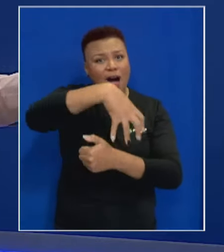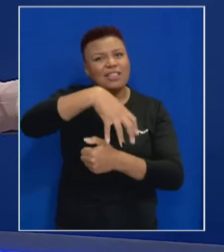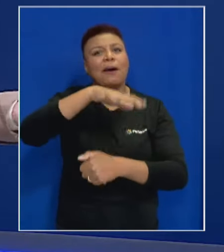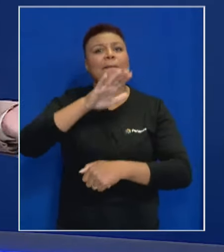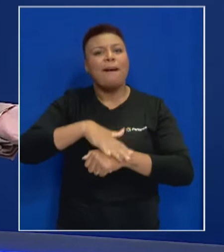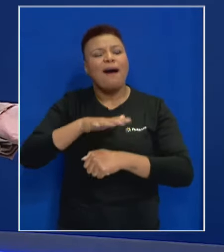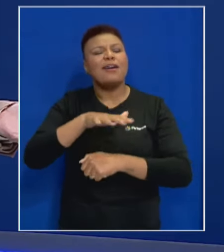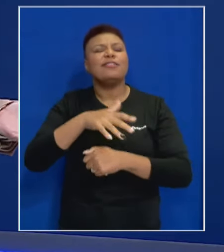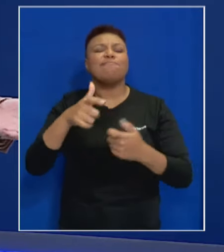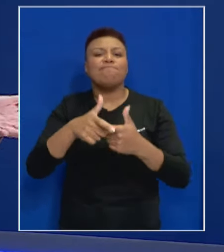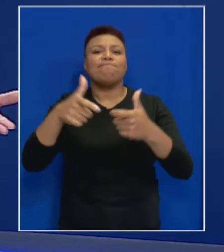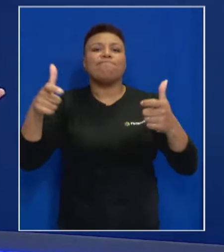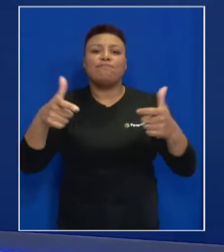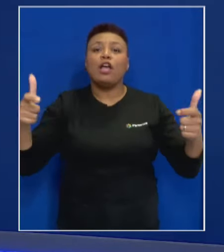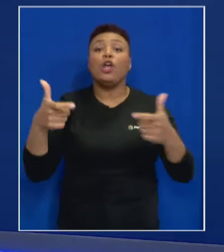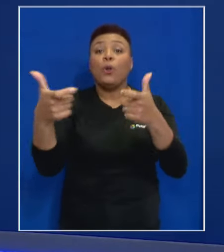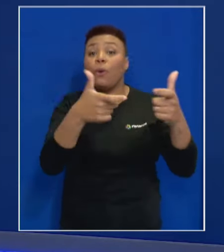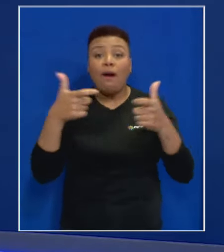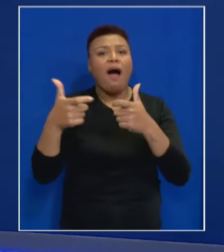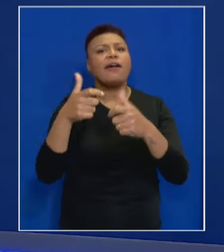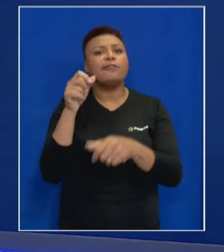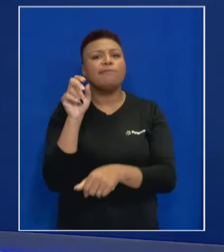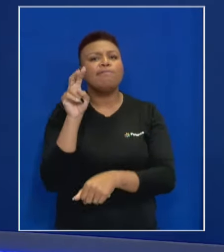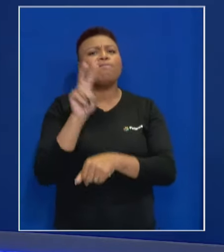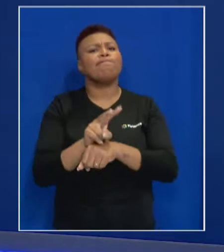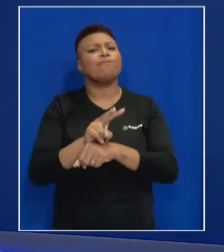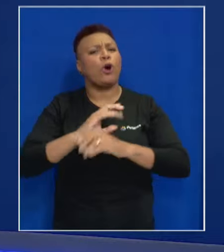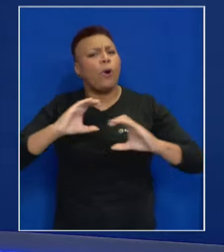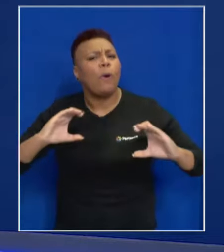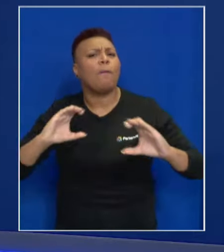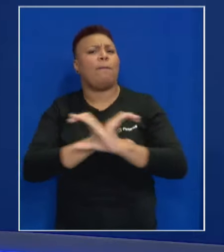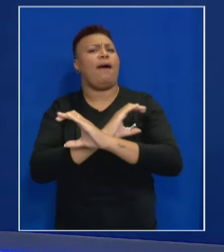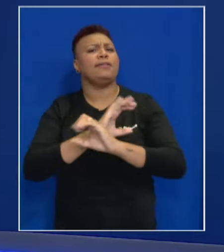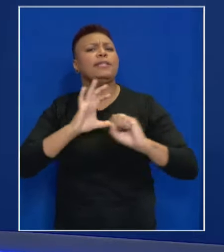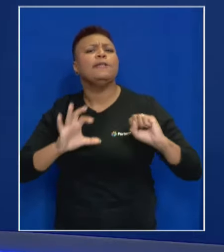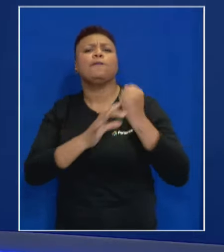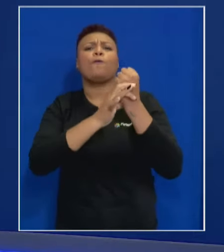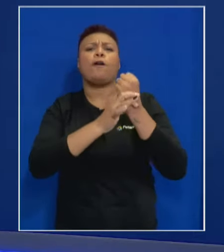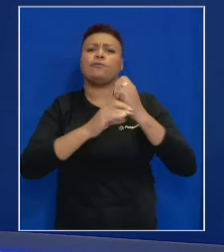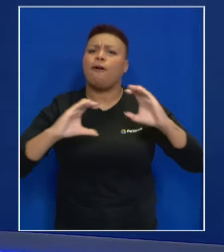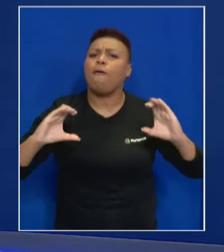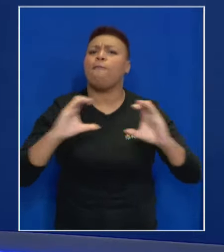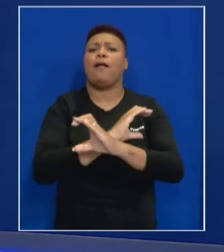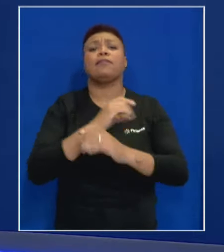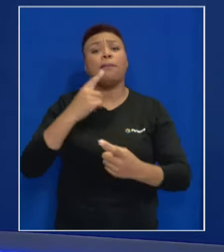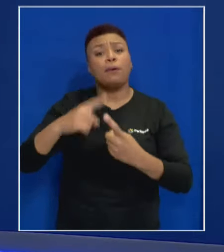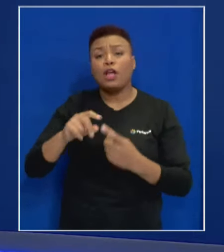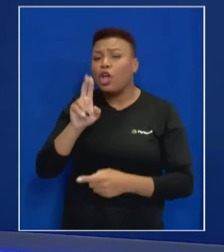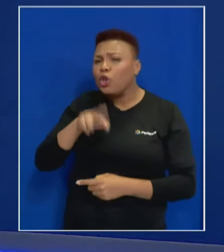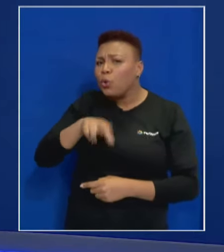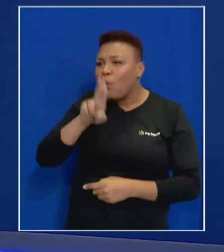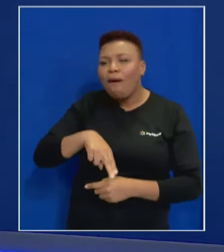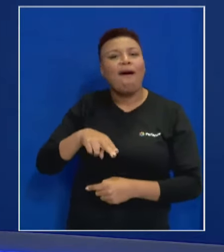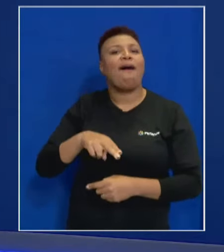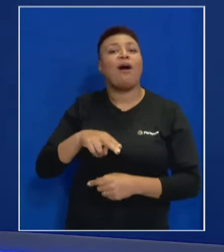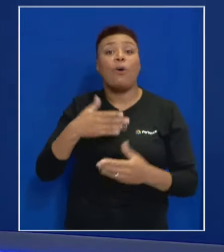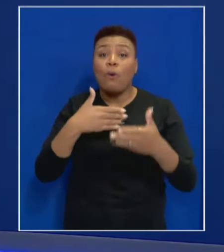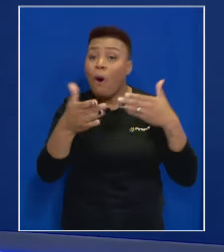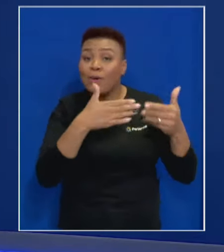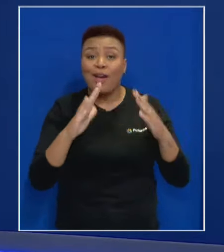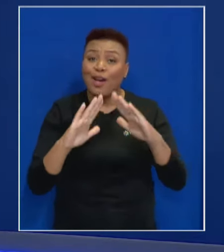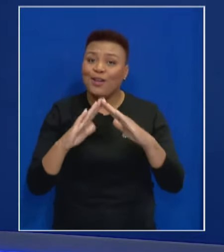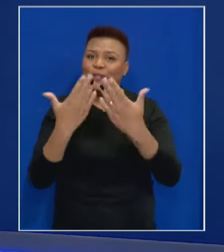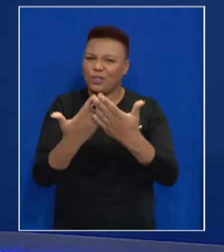amplamente possível em lugares de proteção integral, de segurança integral, para que nunca, jamais, qualquer